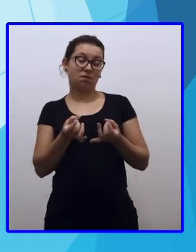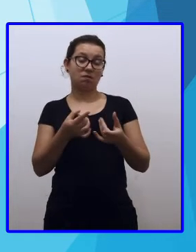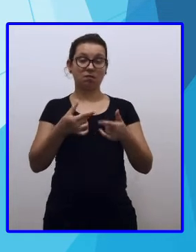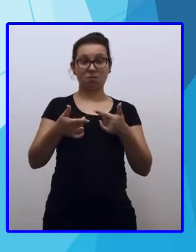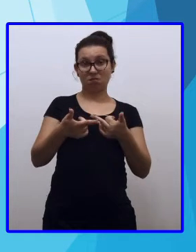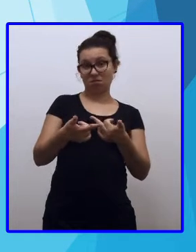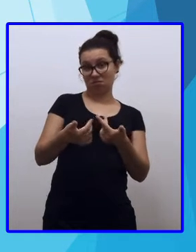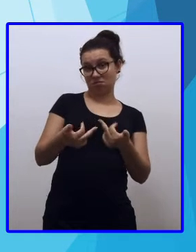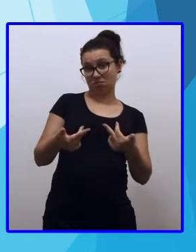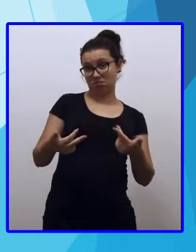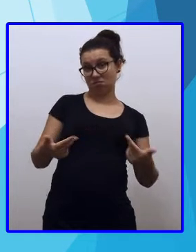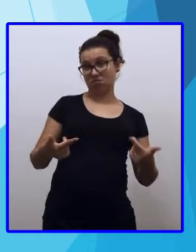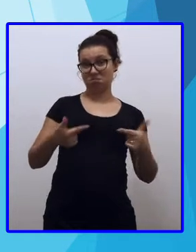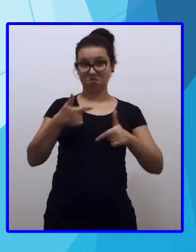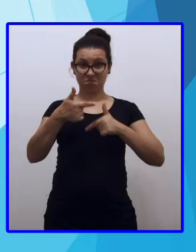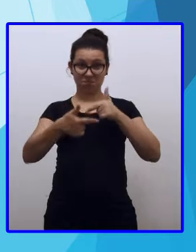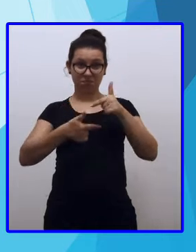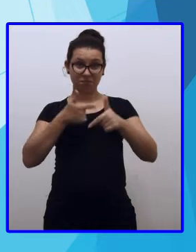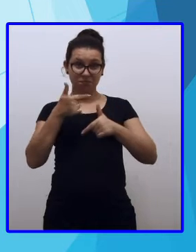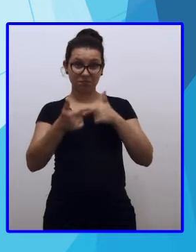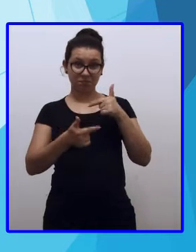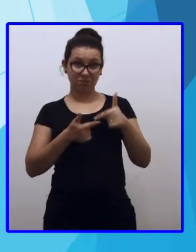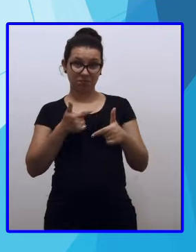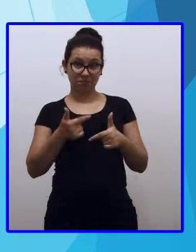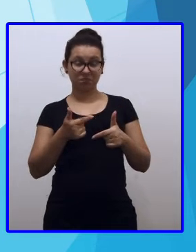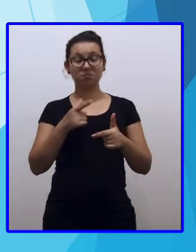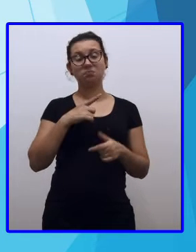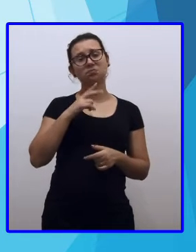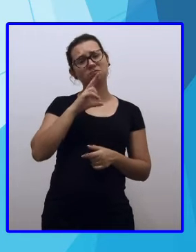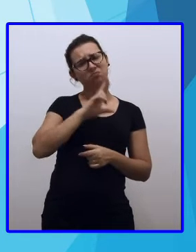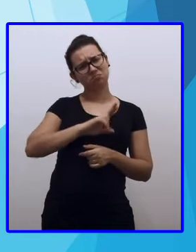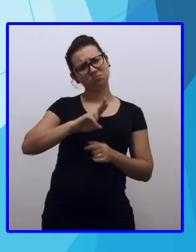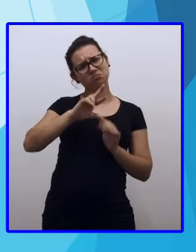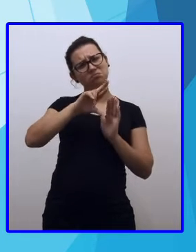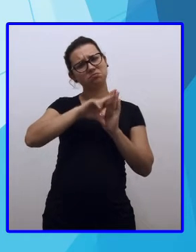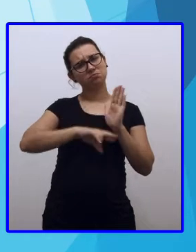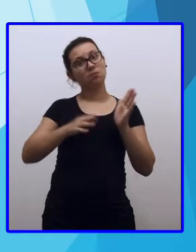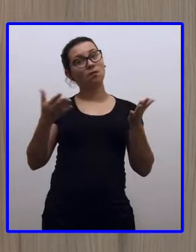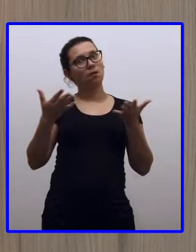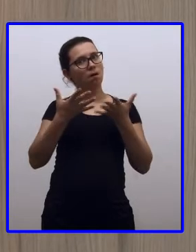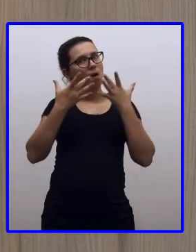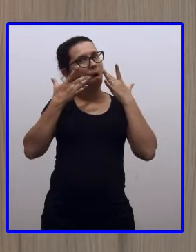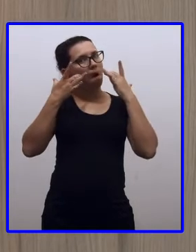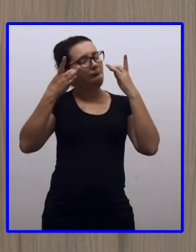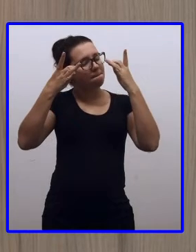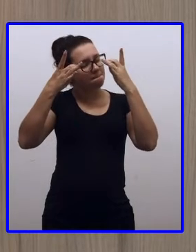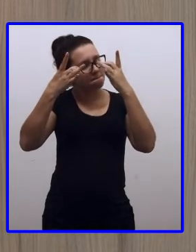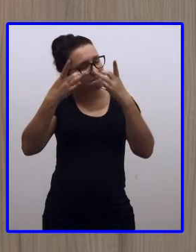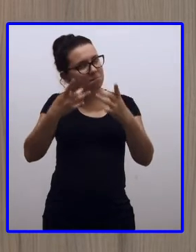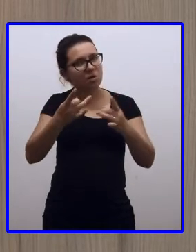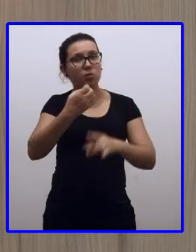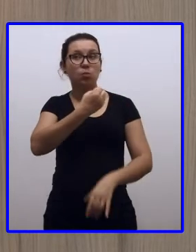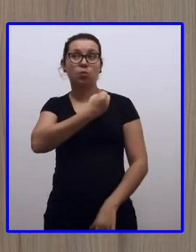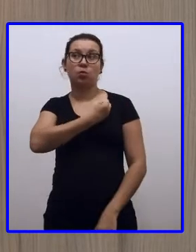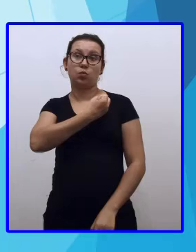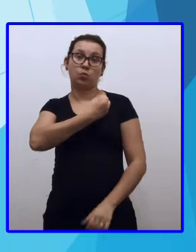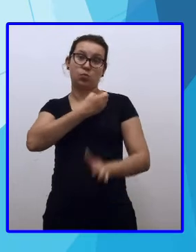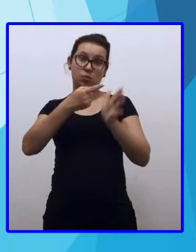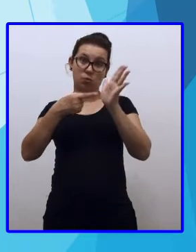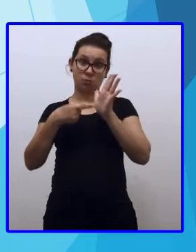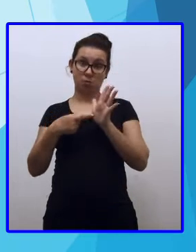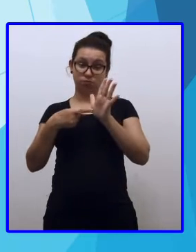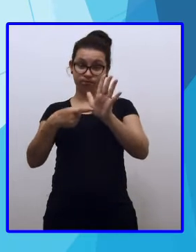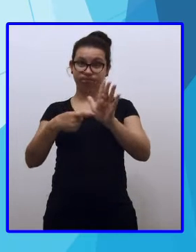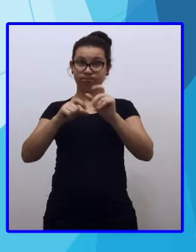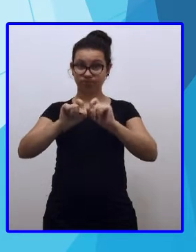serviços e as regras de uso desse dinheiro. E agora eu quero que vocês prestem muita atenção no número que está no centro